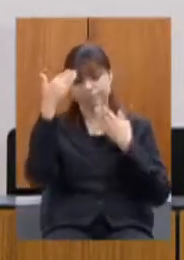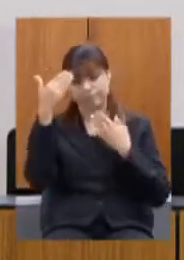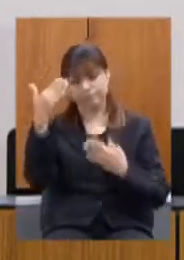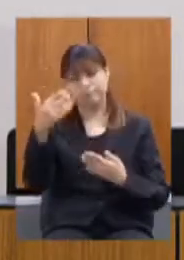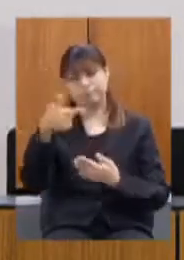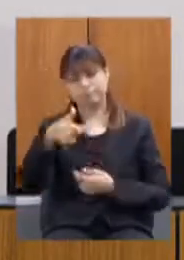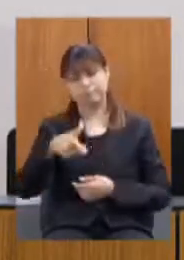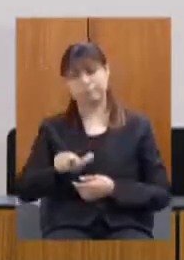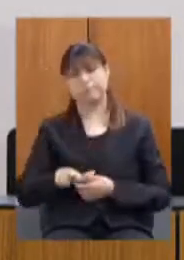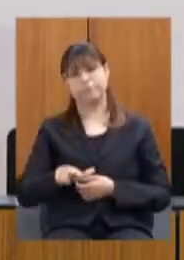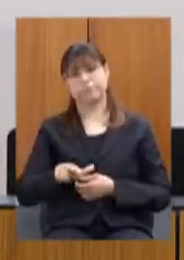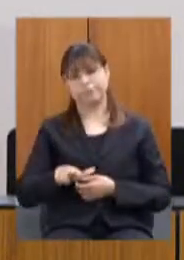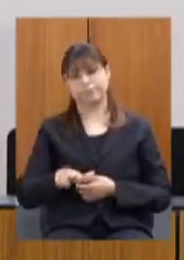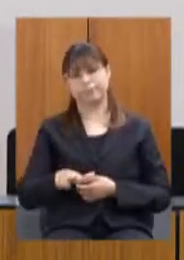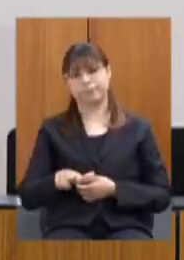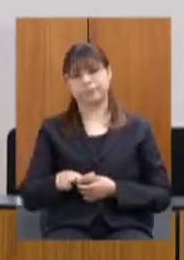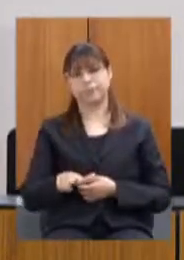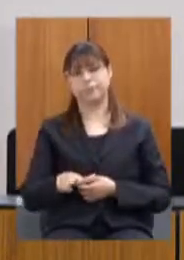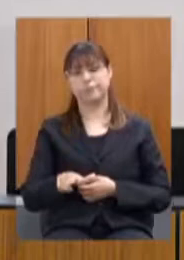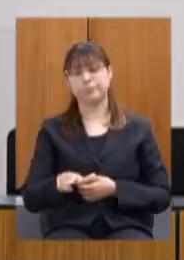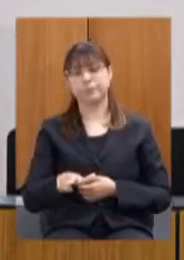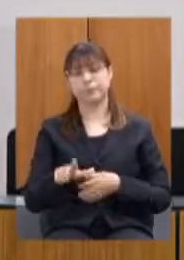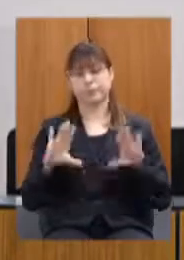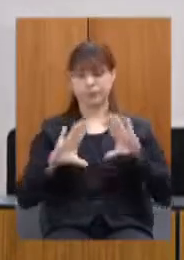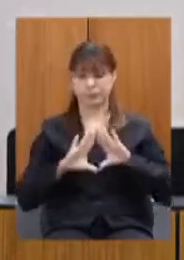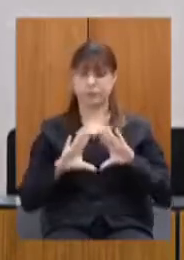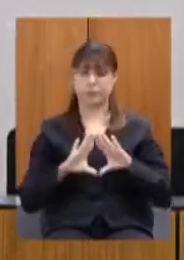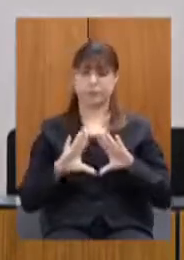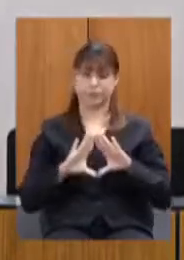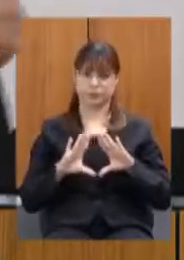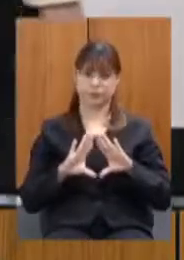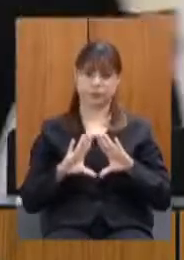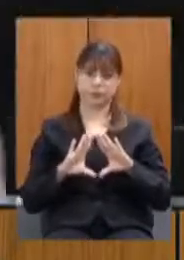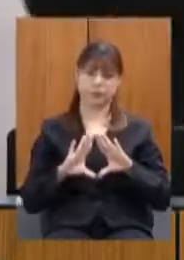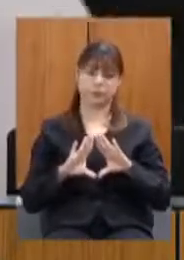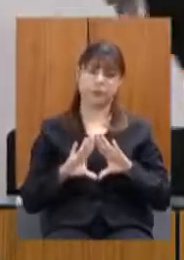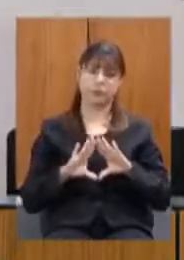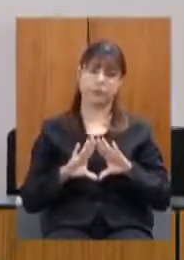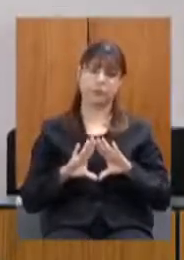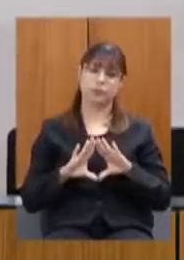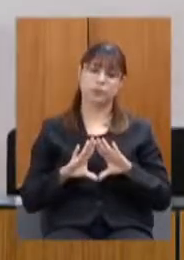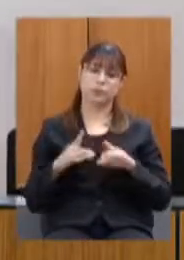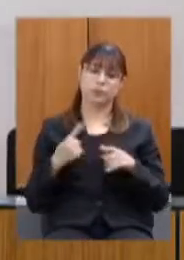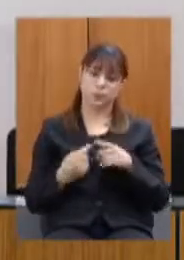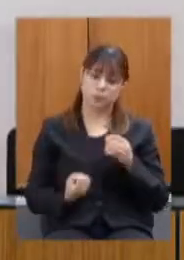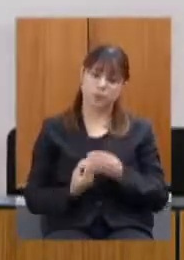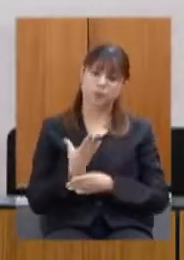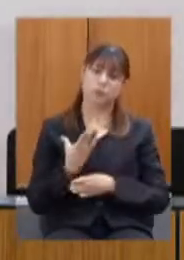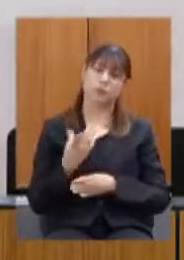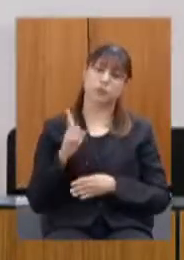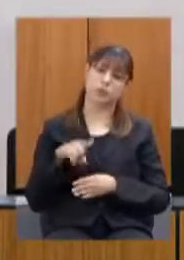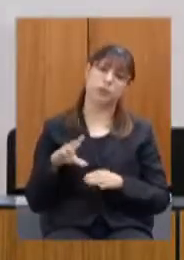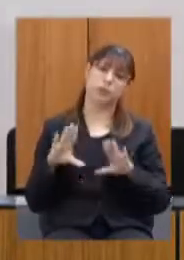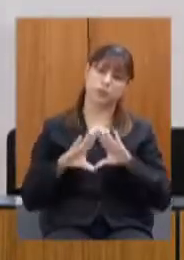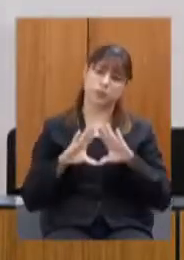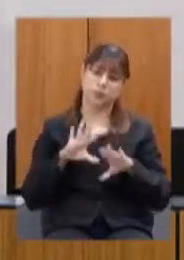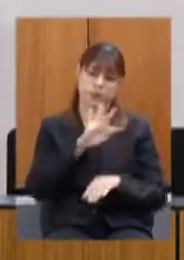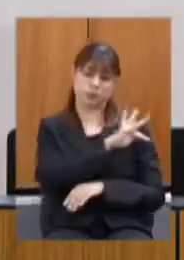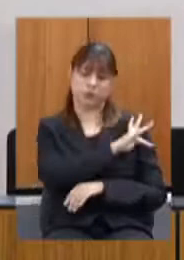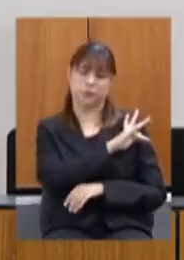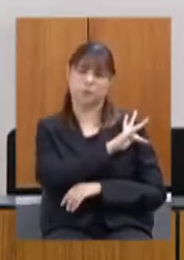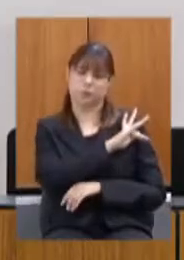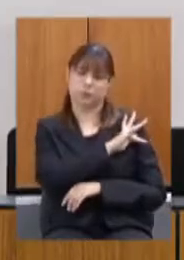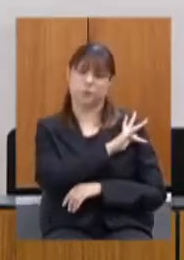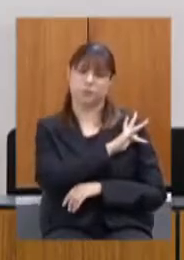aqui mais uma vez a Assembleia por ter criado o Fiscaliza Assembleia o Assembleia